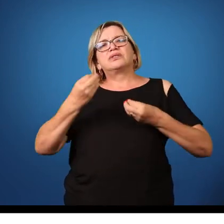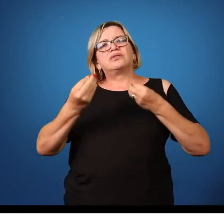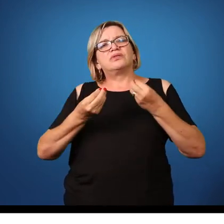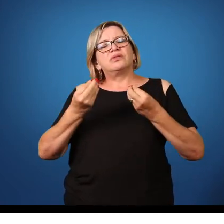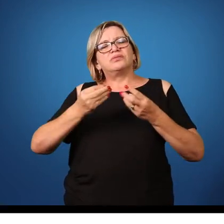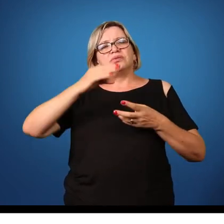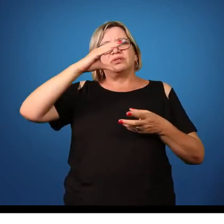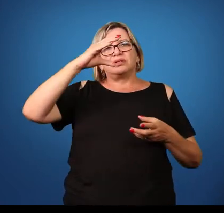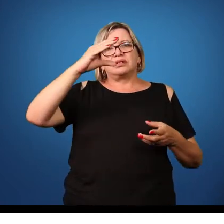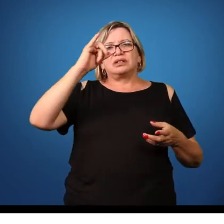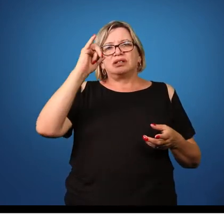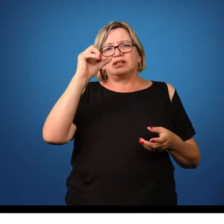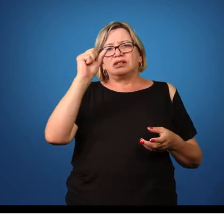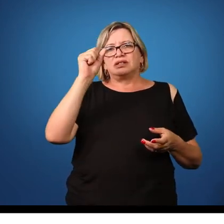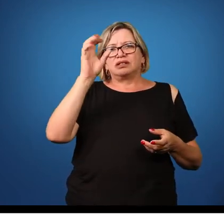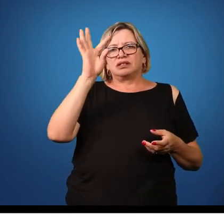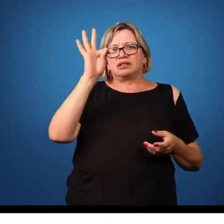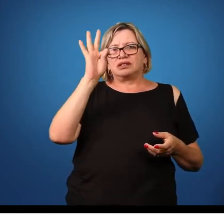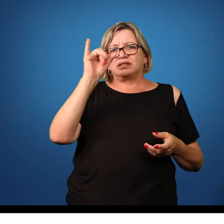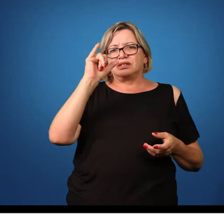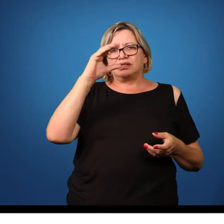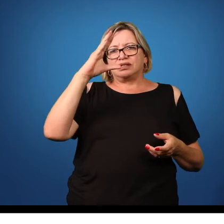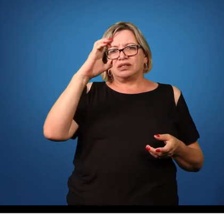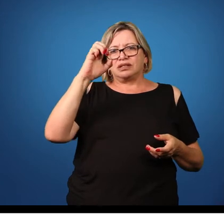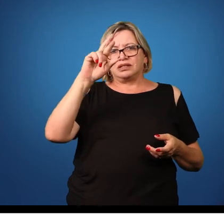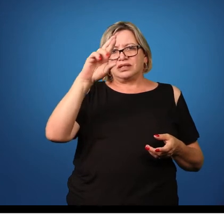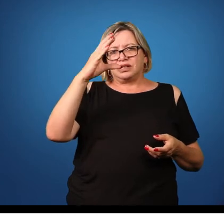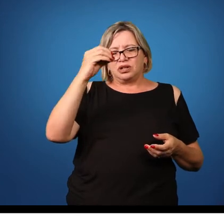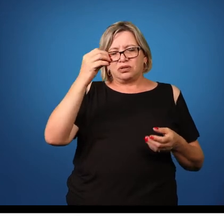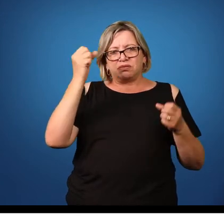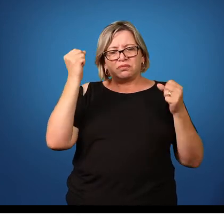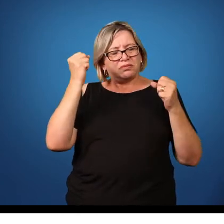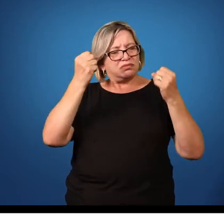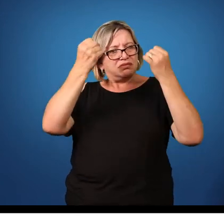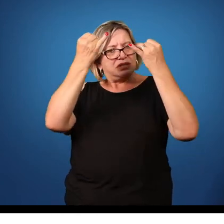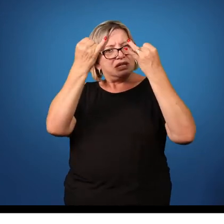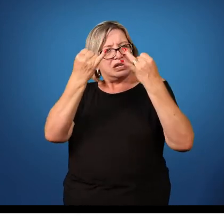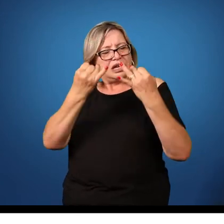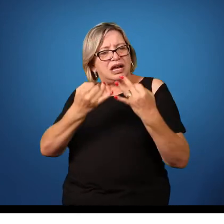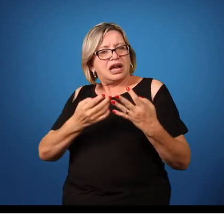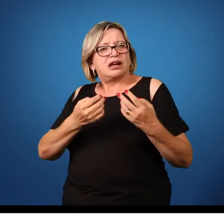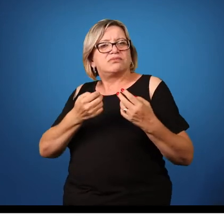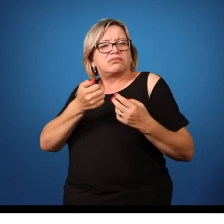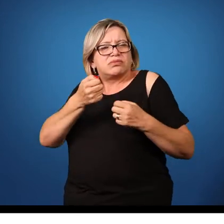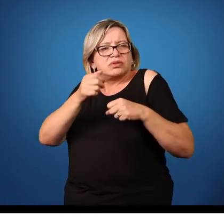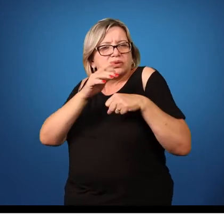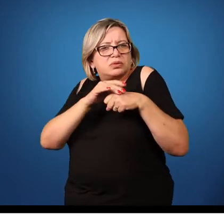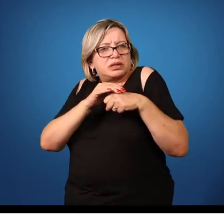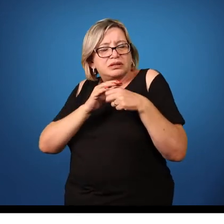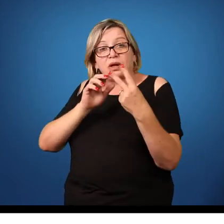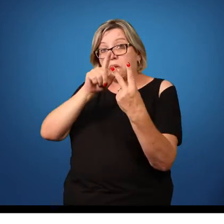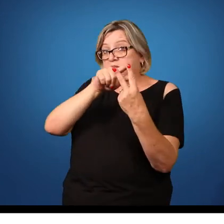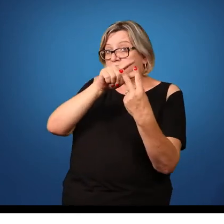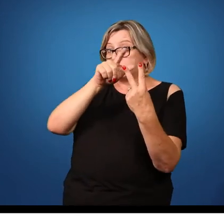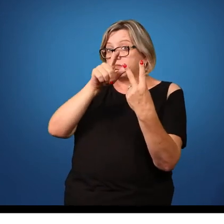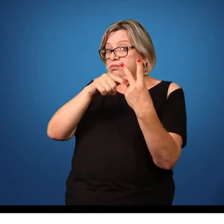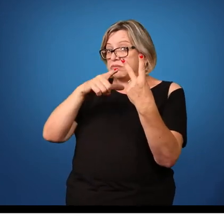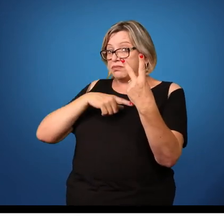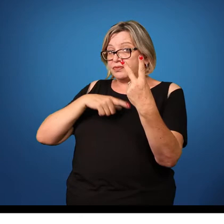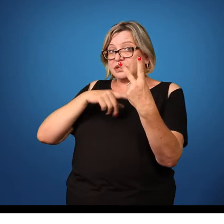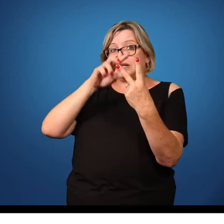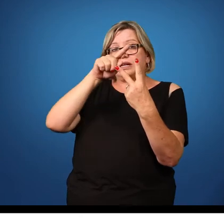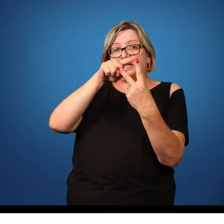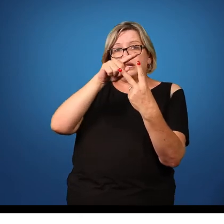cisticerco, a gente já pode comentar um pouquinho sobre as doenças causadas pelas tênias. Existem basicamente duas doenças, a teníase